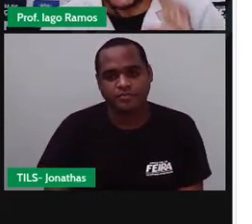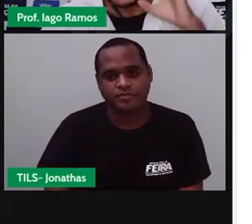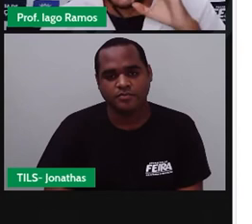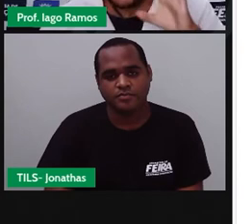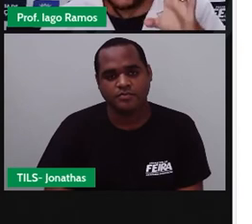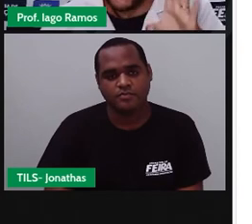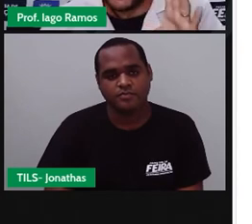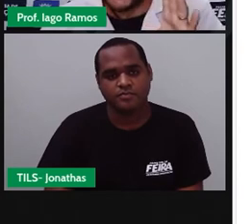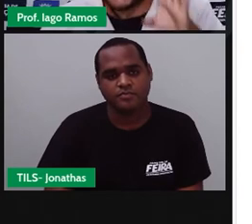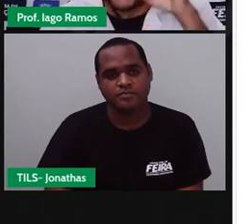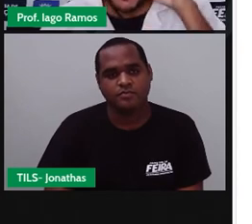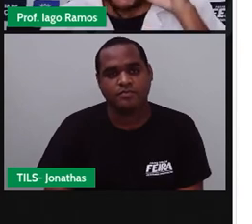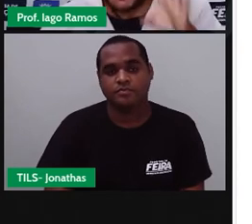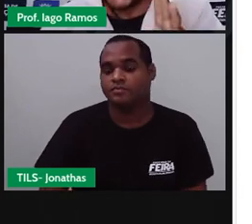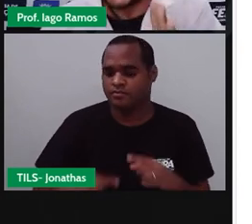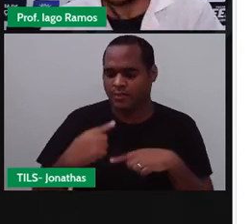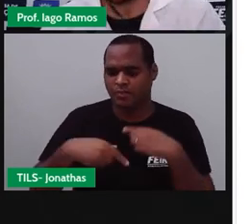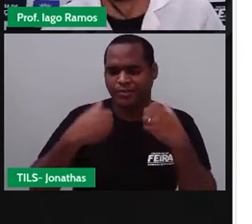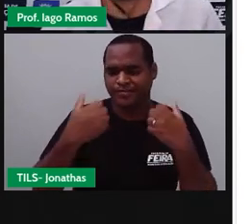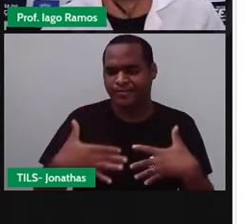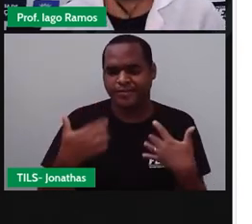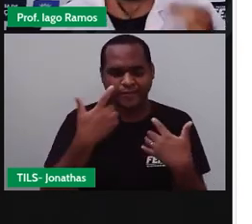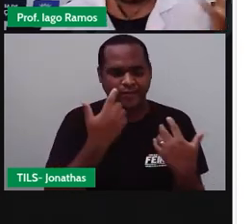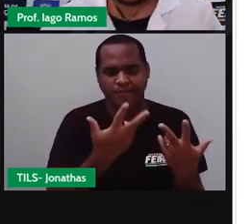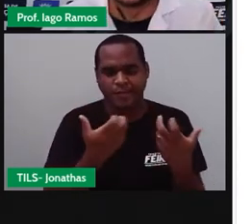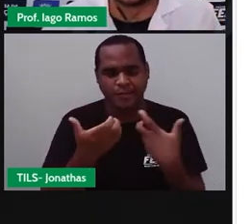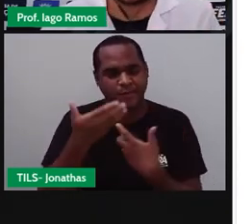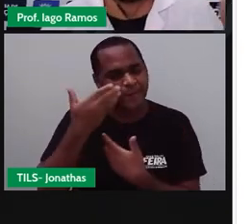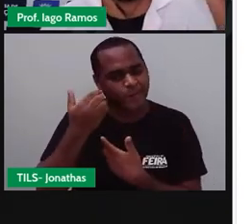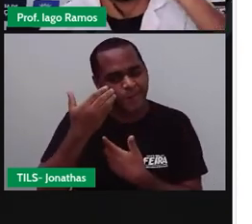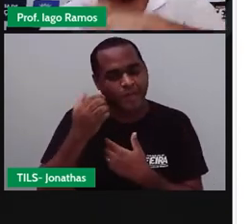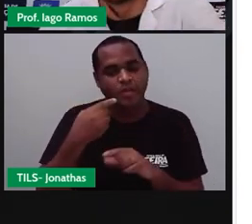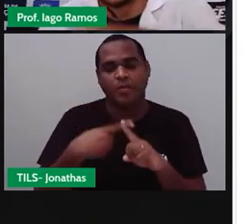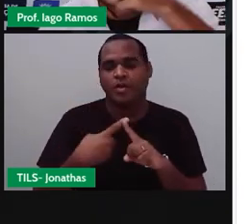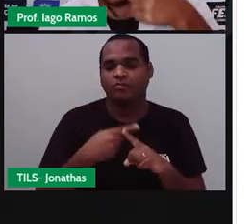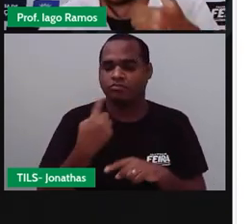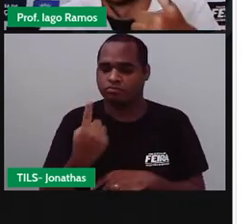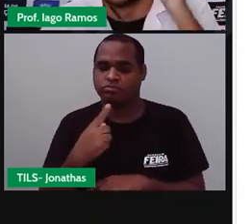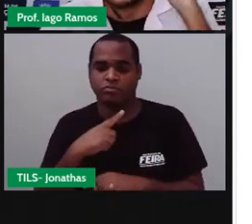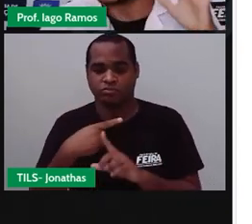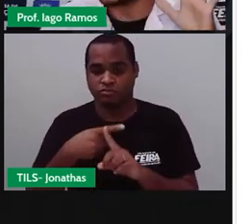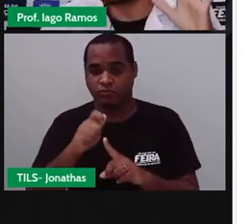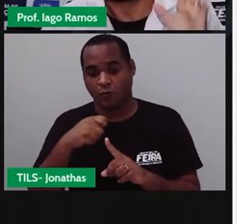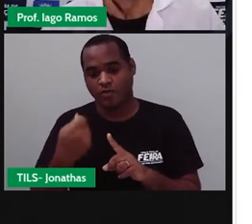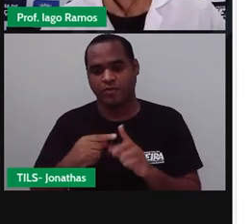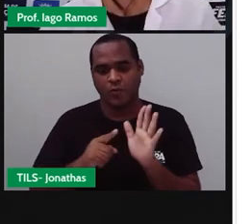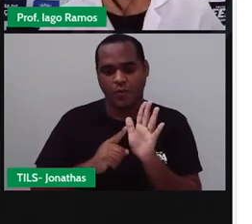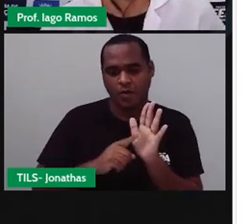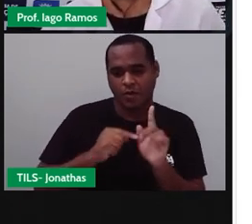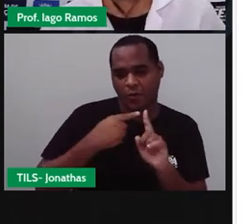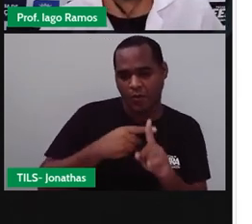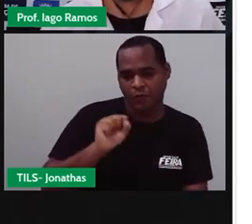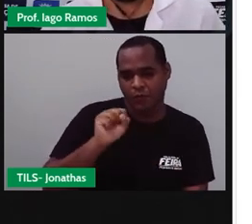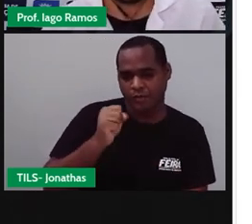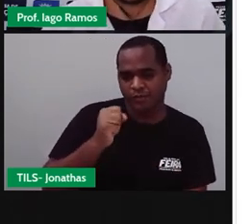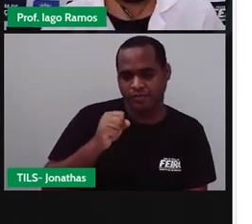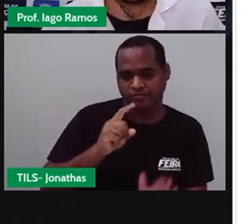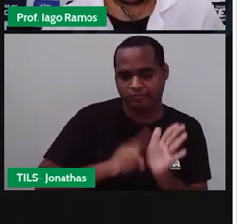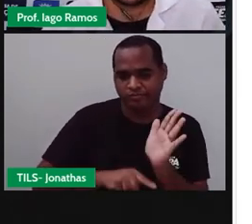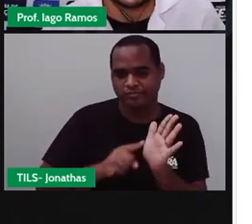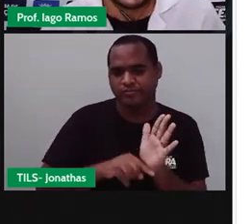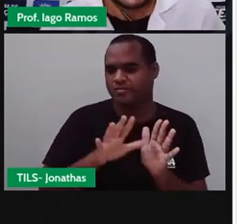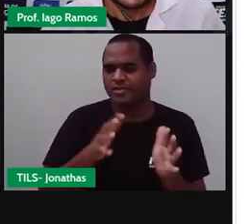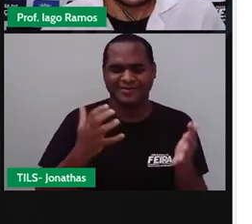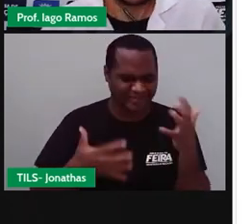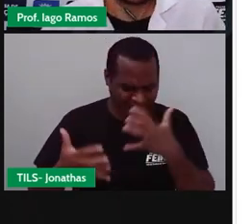né? Daqui a pouco a gente vai perceber porque um deu positivo e o outro deu negativo, tá bom? Calma, não vamos entrar